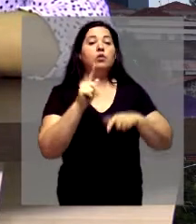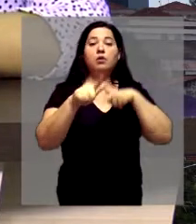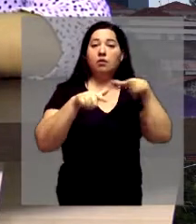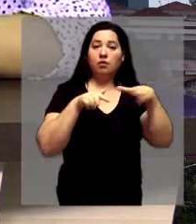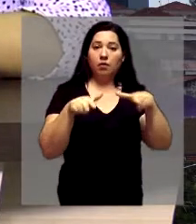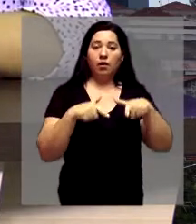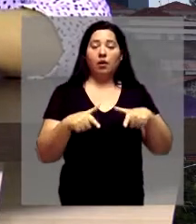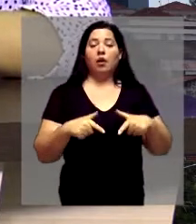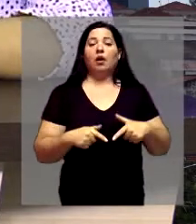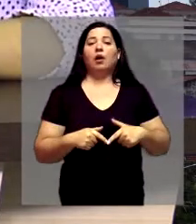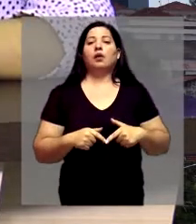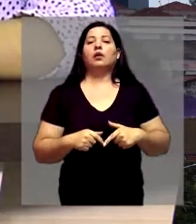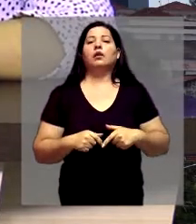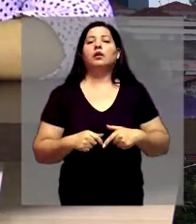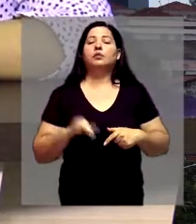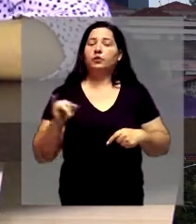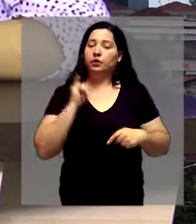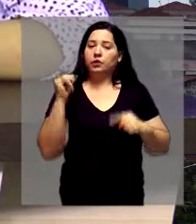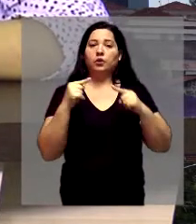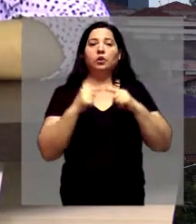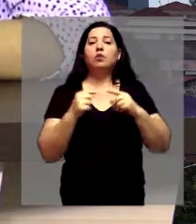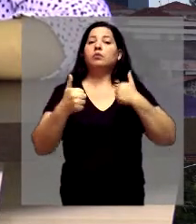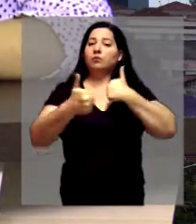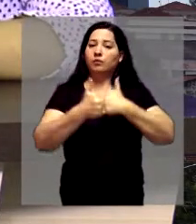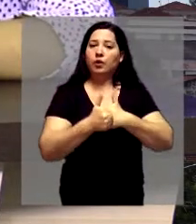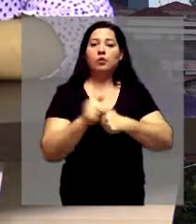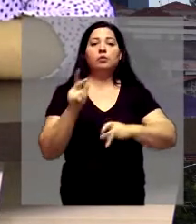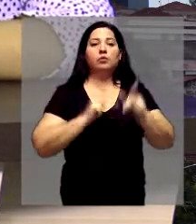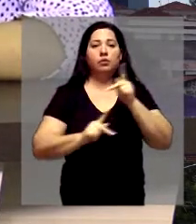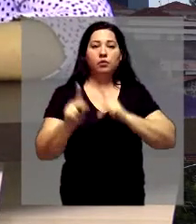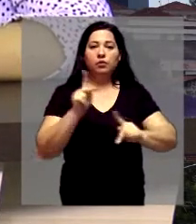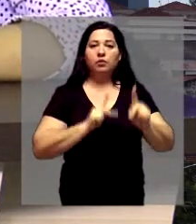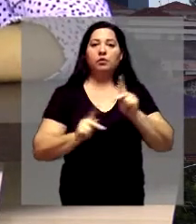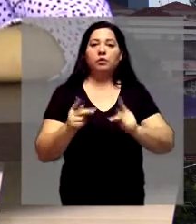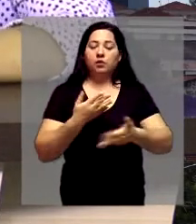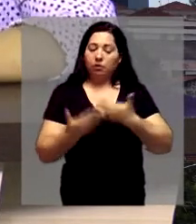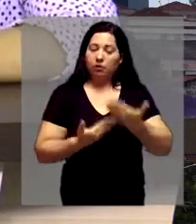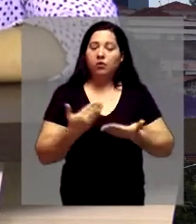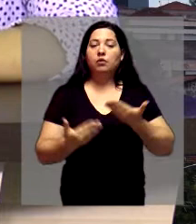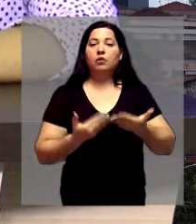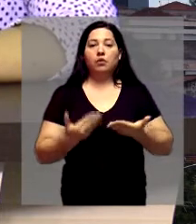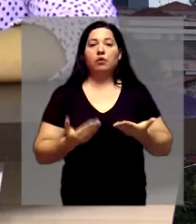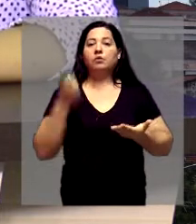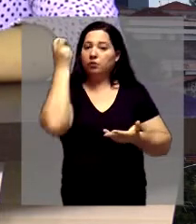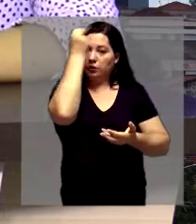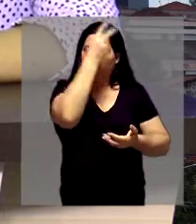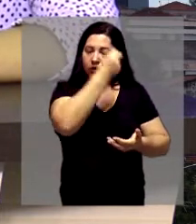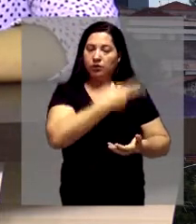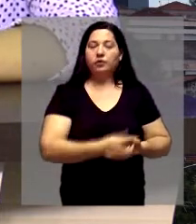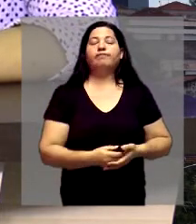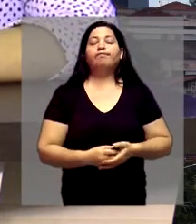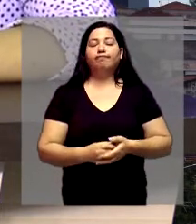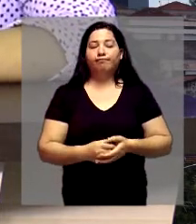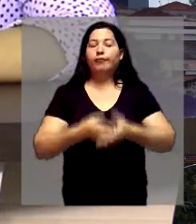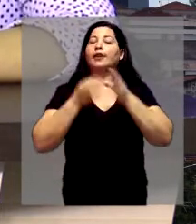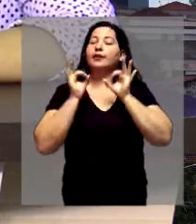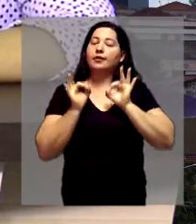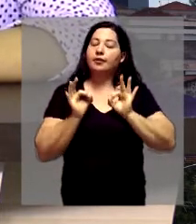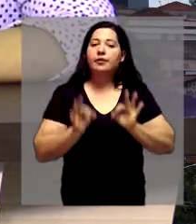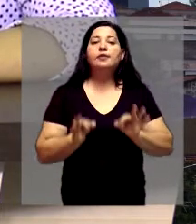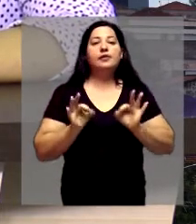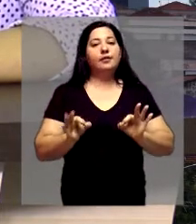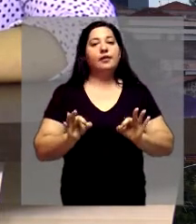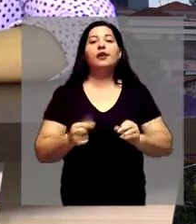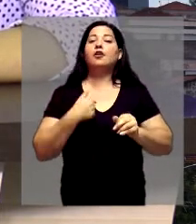o seu principal objetivo, na verdade, é estar próximo da população e ter um relacionamento bom com o executivo, é isso? Com certeza, com certeza. Eu estar junto com a